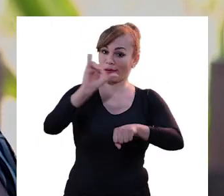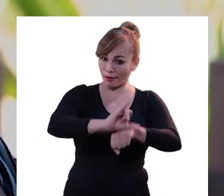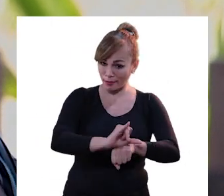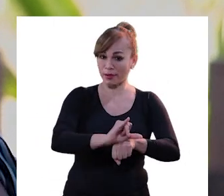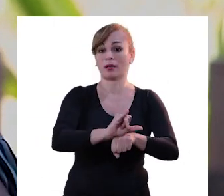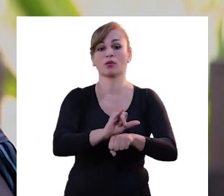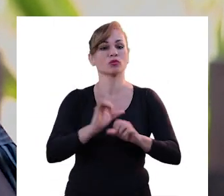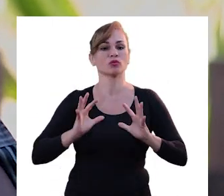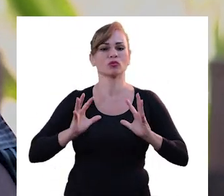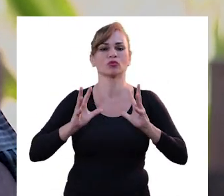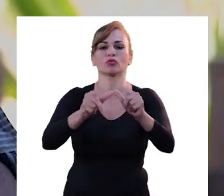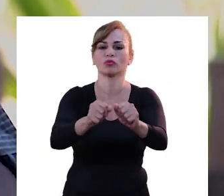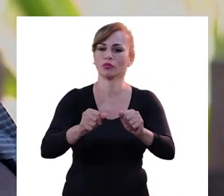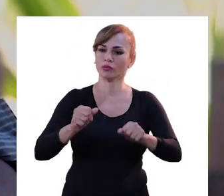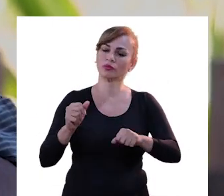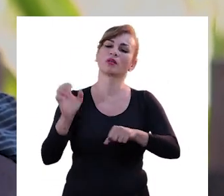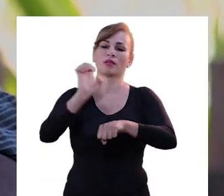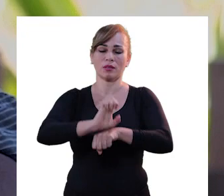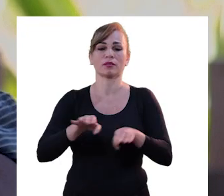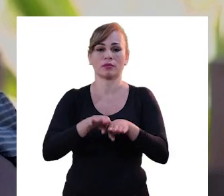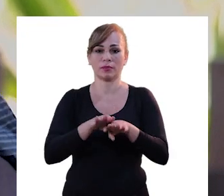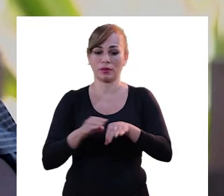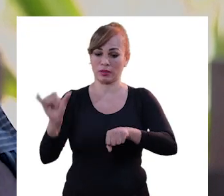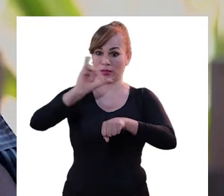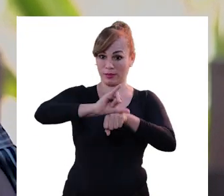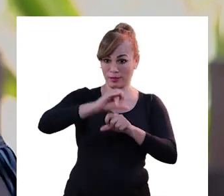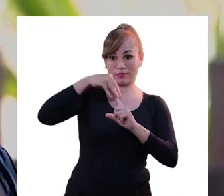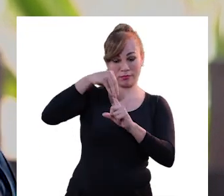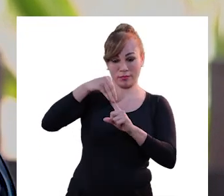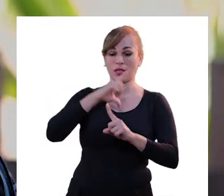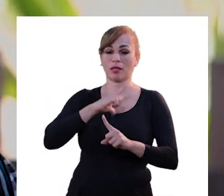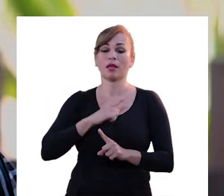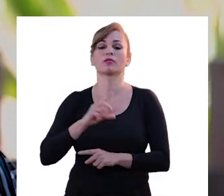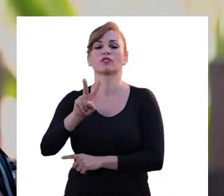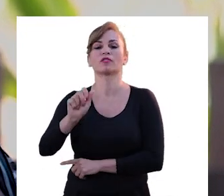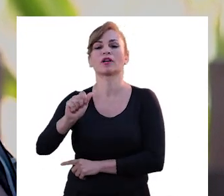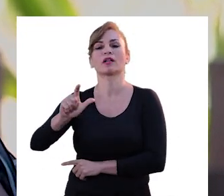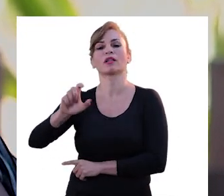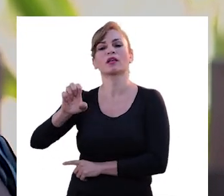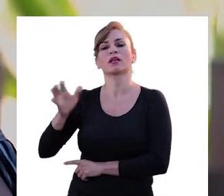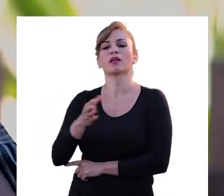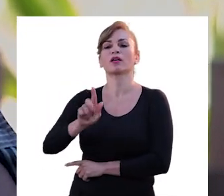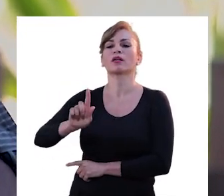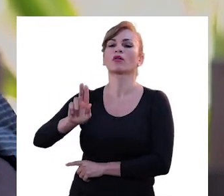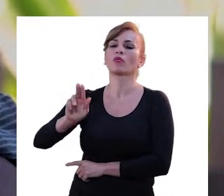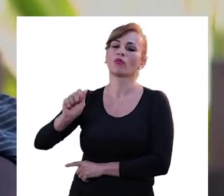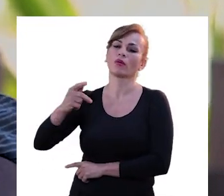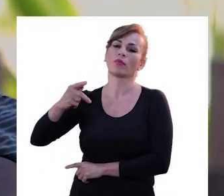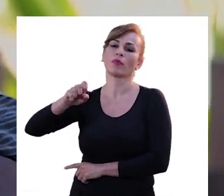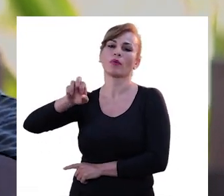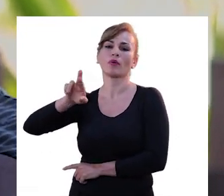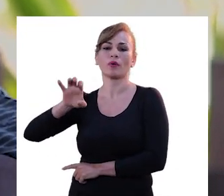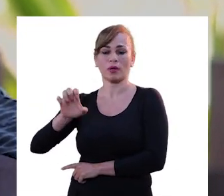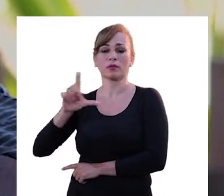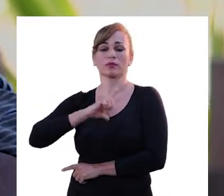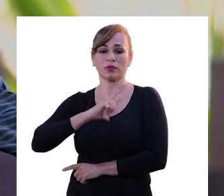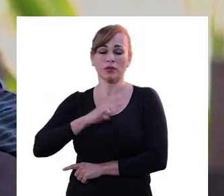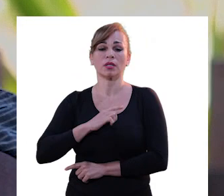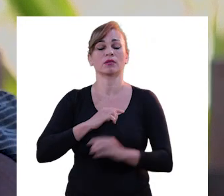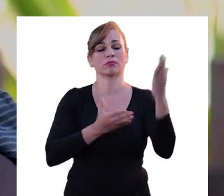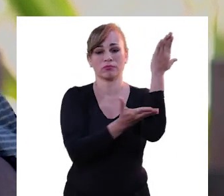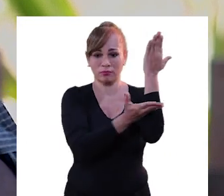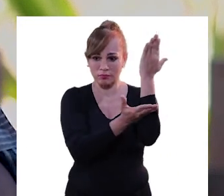do estado, mas também daqui da capital. Enfatizando aqui na capital, nós temos aqui o Vale do Guaporé, onde nós temos